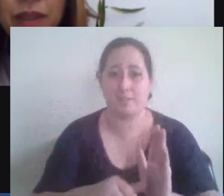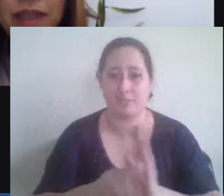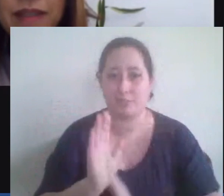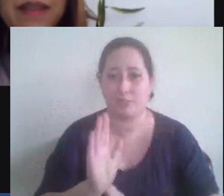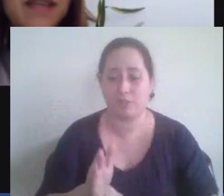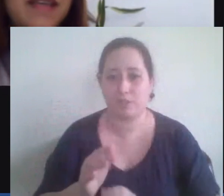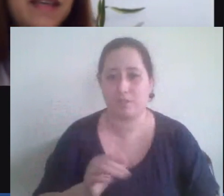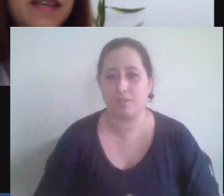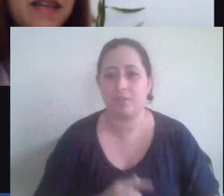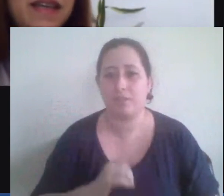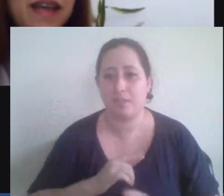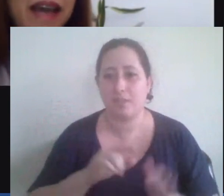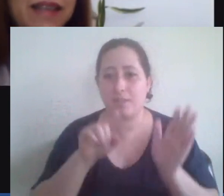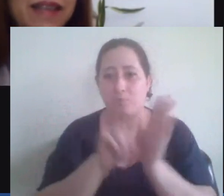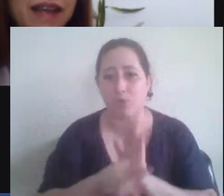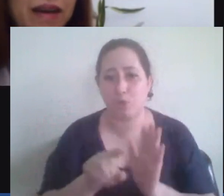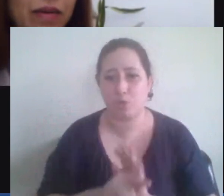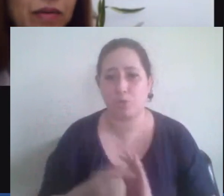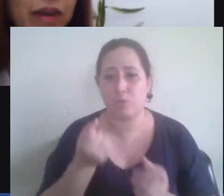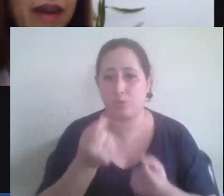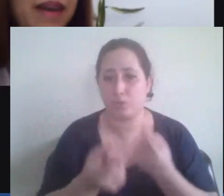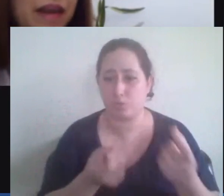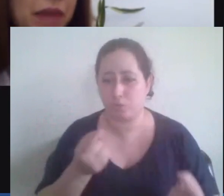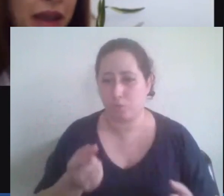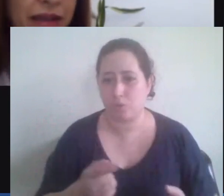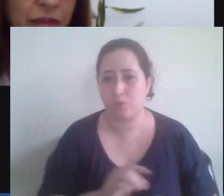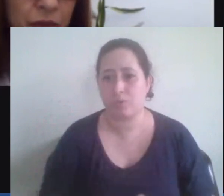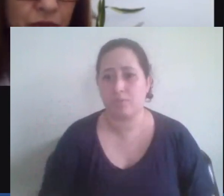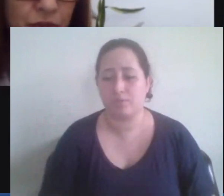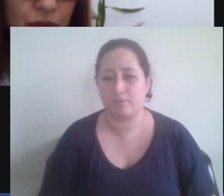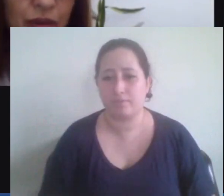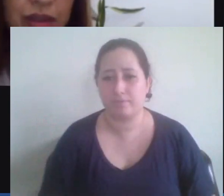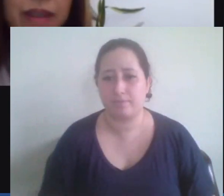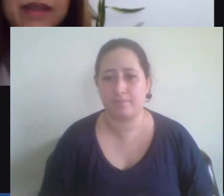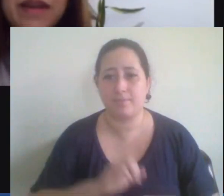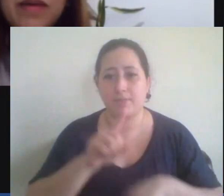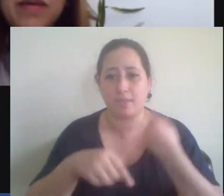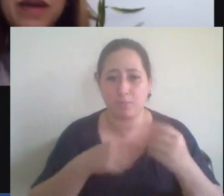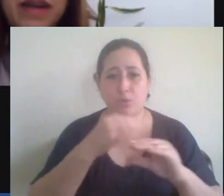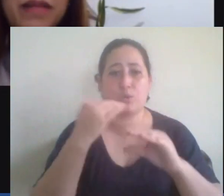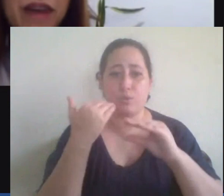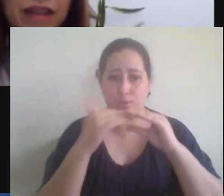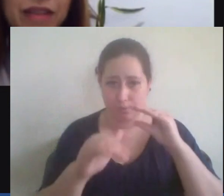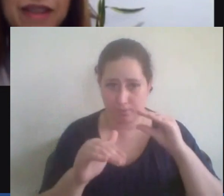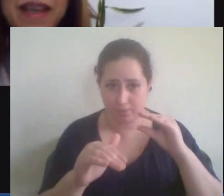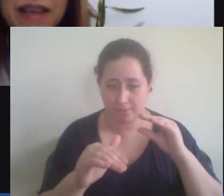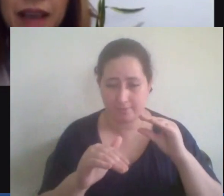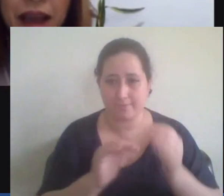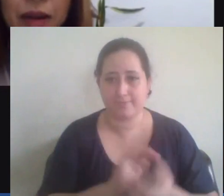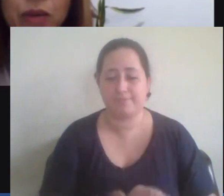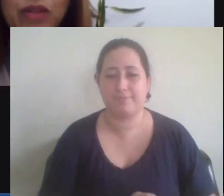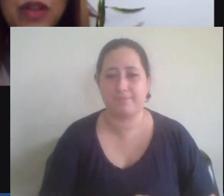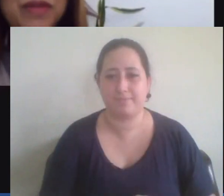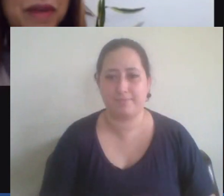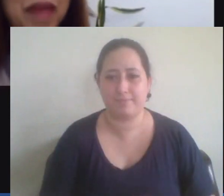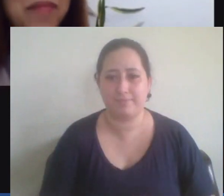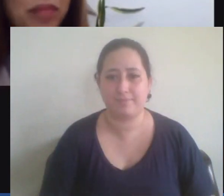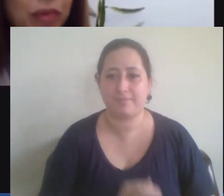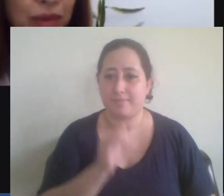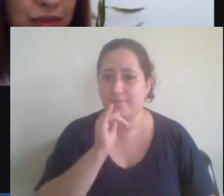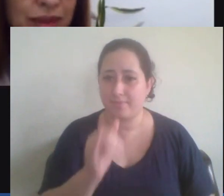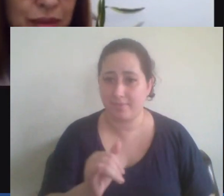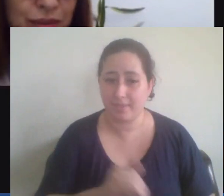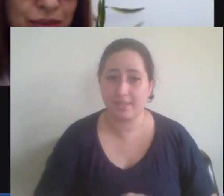mais algumas perguntas e elas serão encaminhadas para o senhor então vale dizer que há